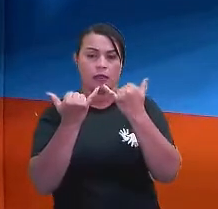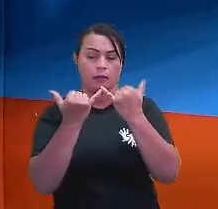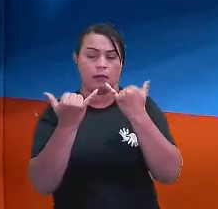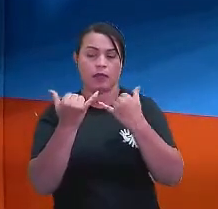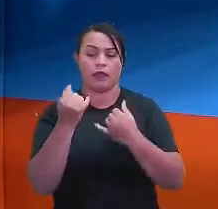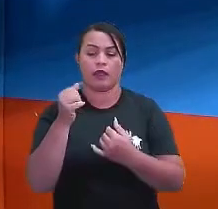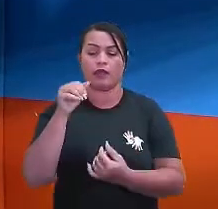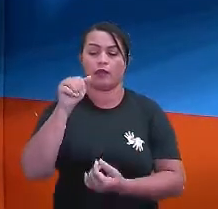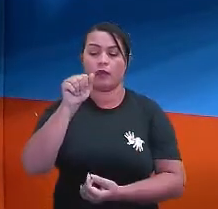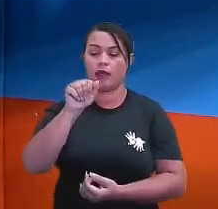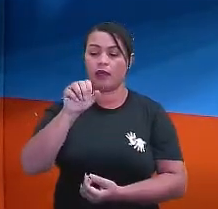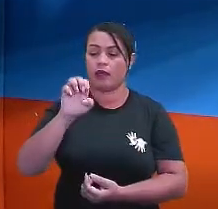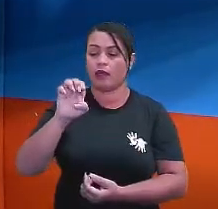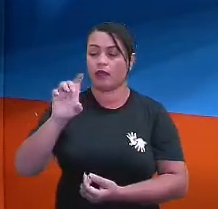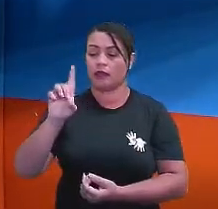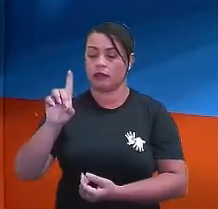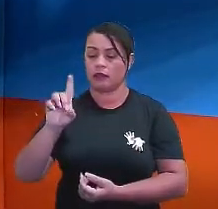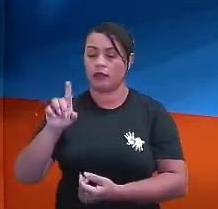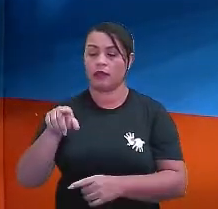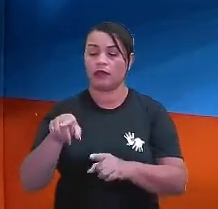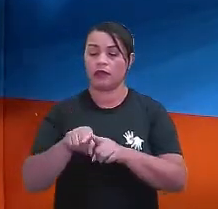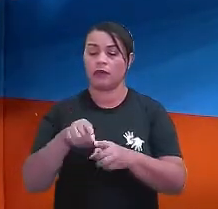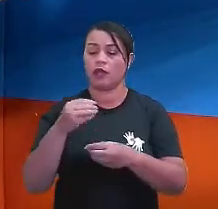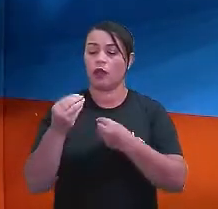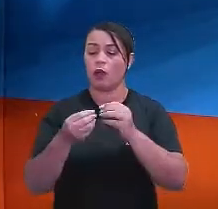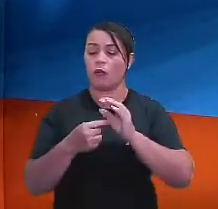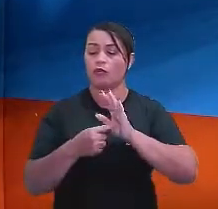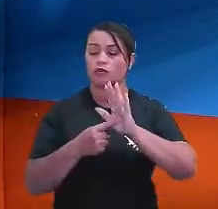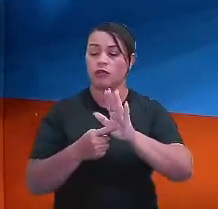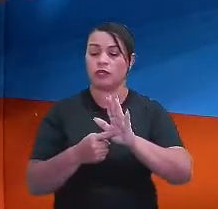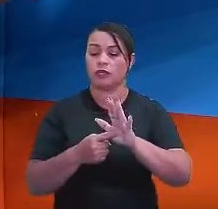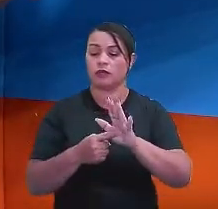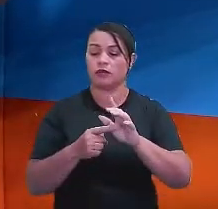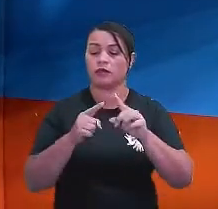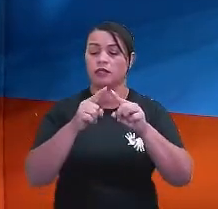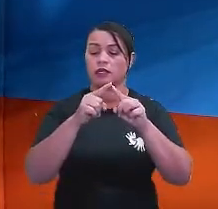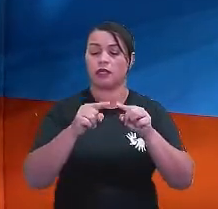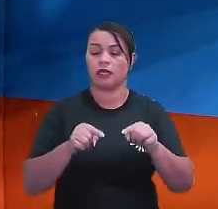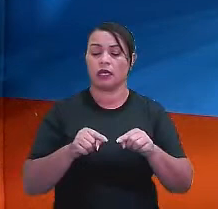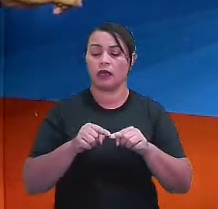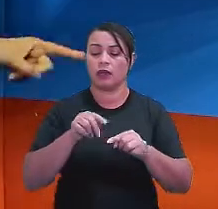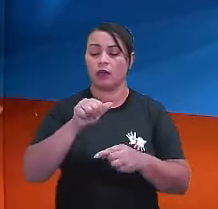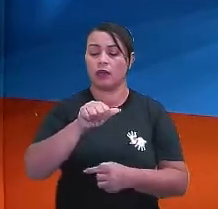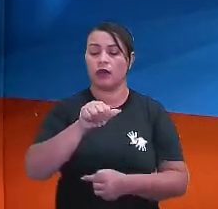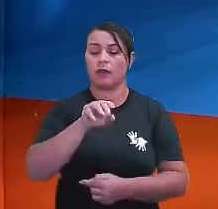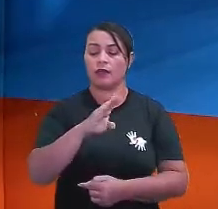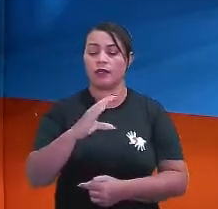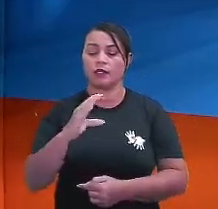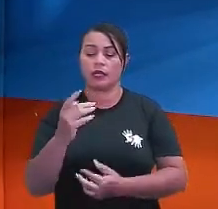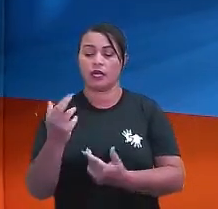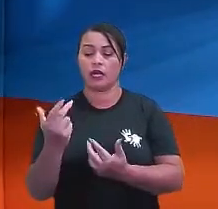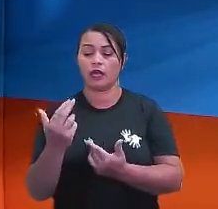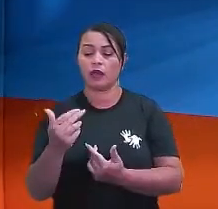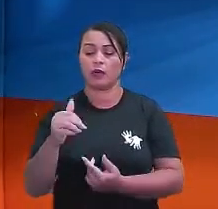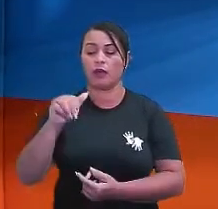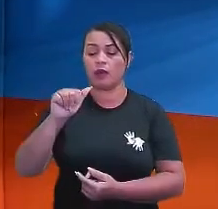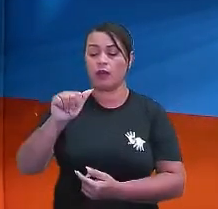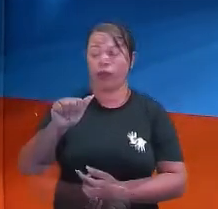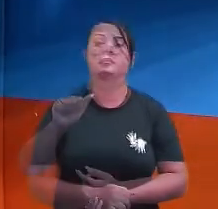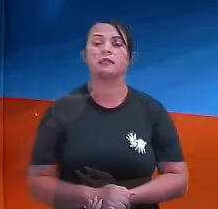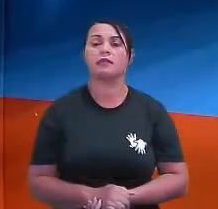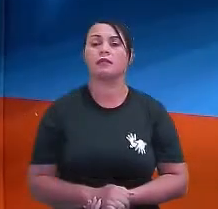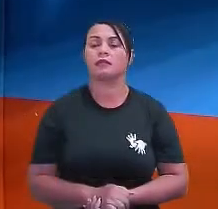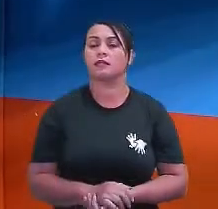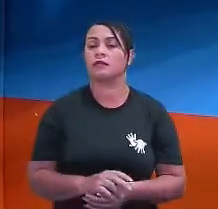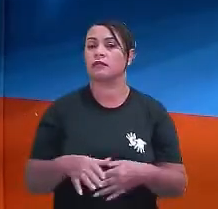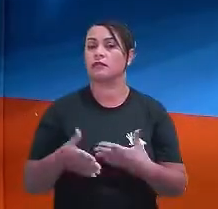AED. E é representado da seguinte forma, triângulo ABC é semelhante ao triângulo AED, tá?